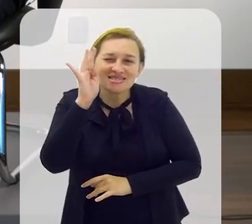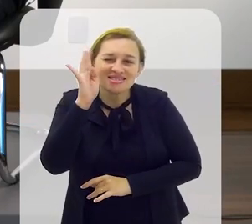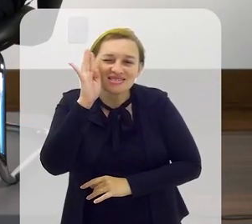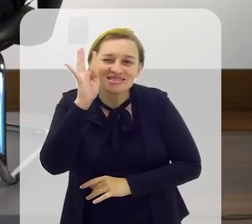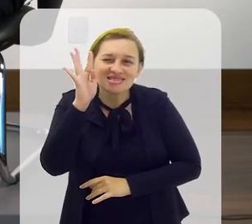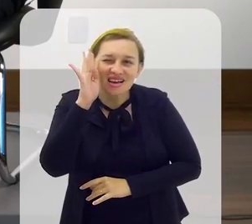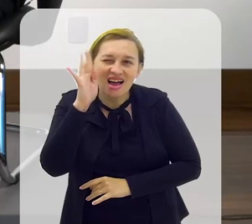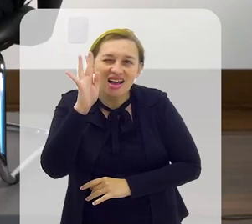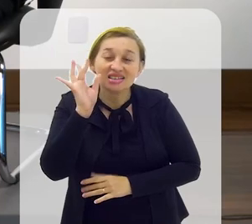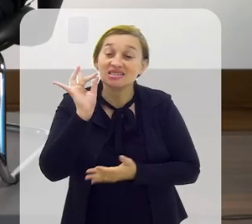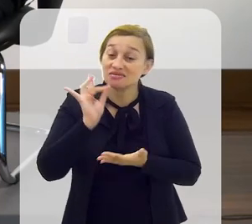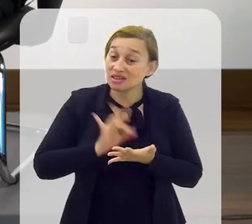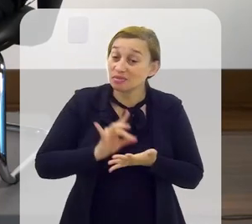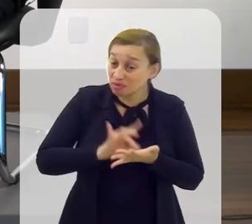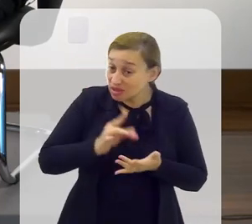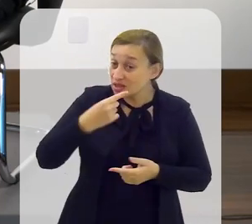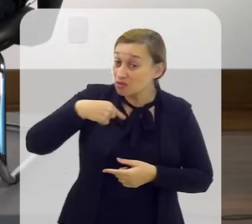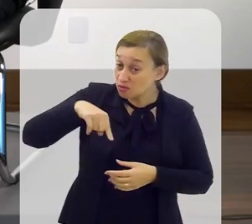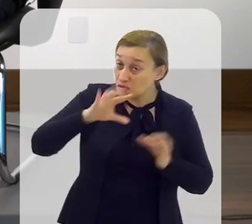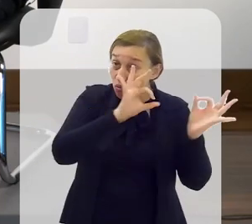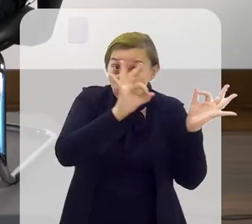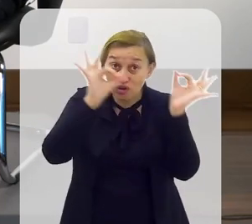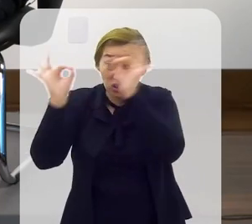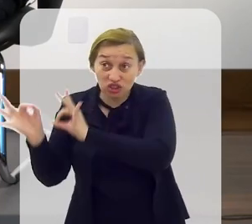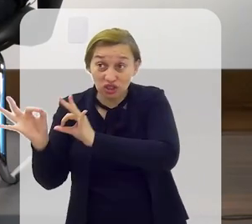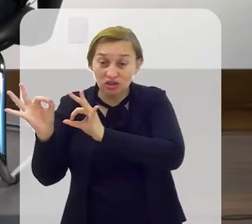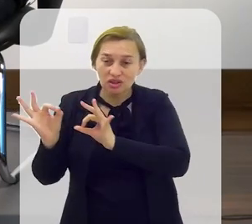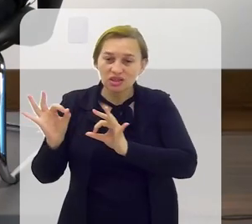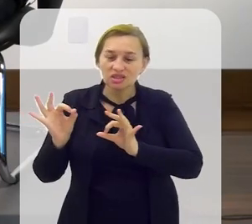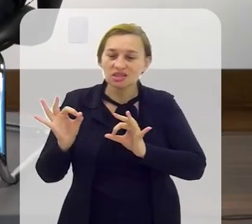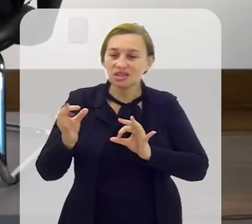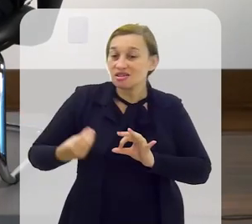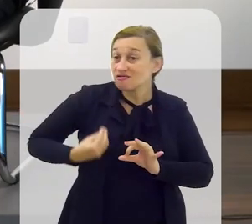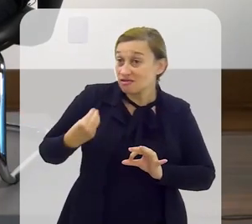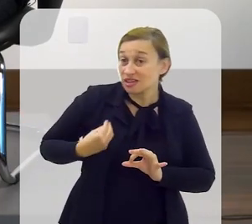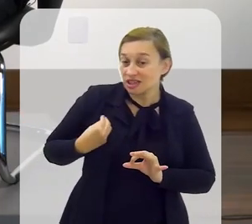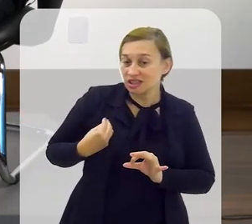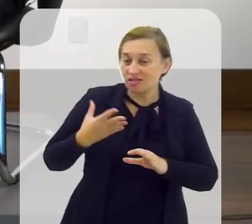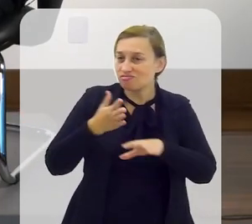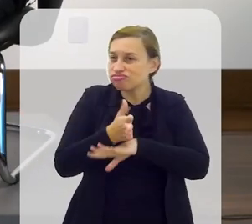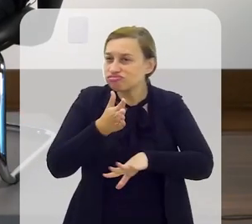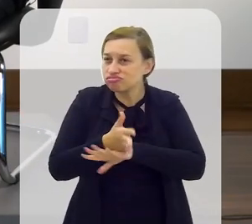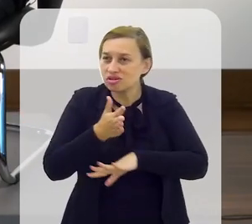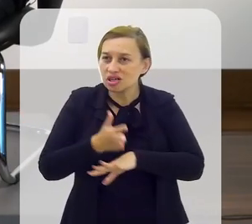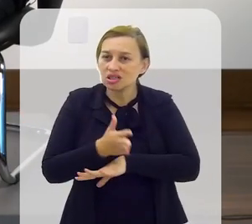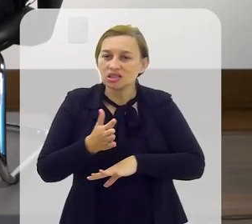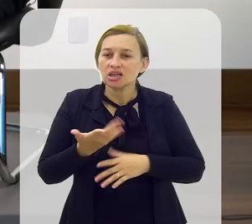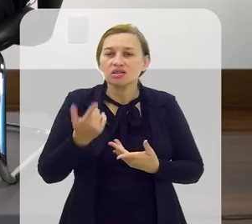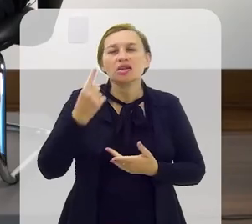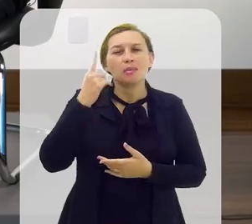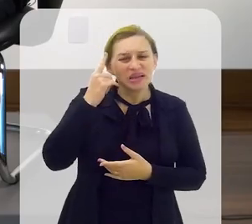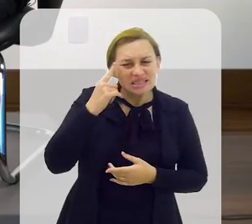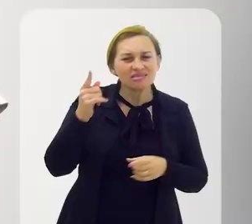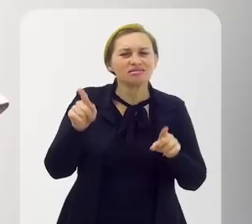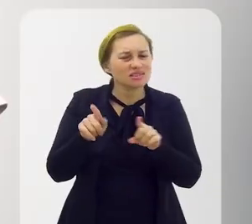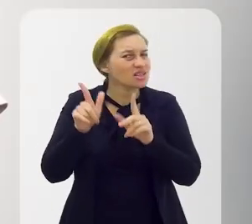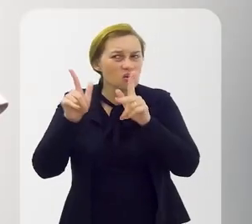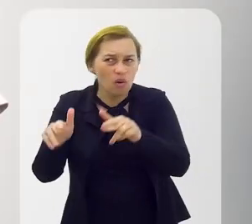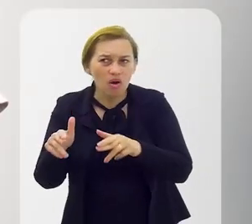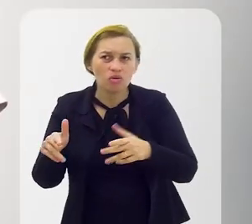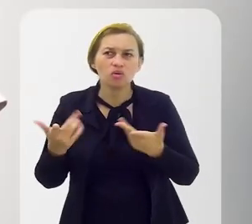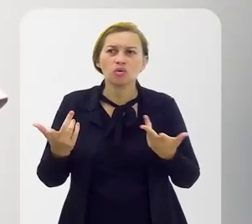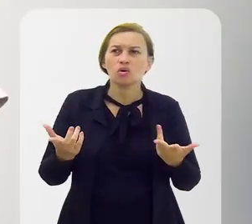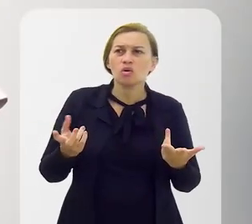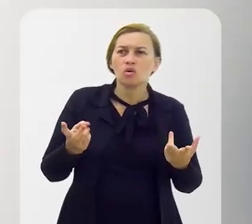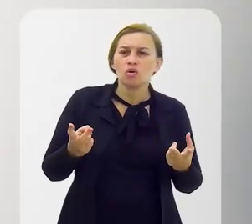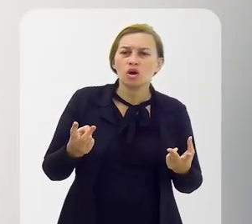Se você realmente for, reassistir Você participa, né? Tem toda essa questão hoje Eu estava pensando sobre isso